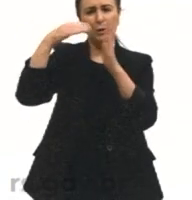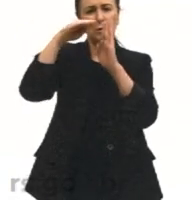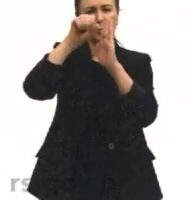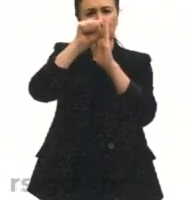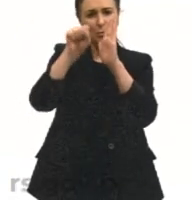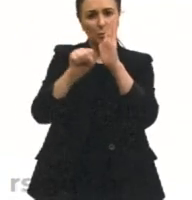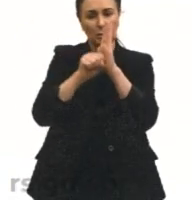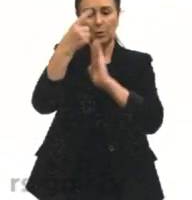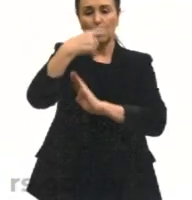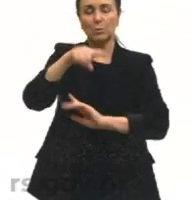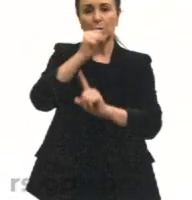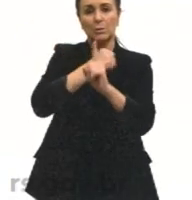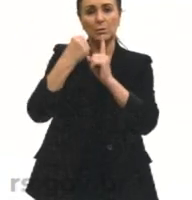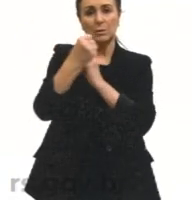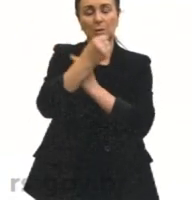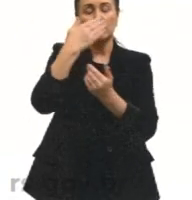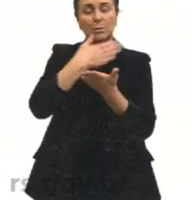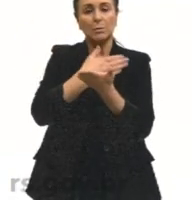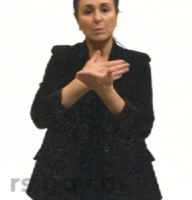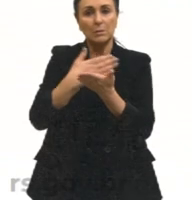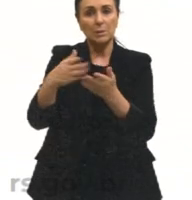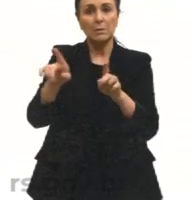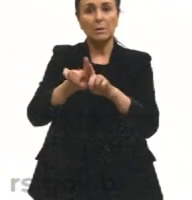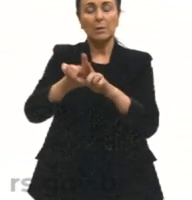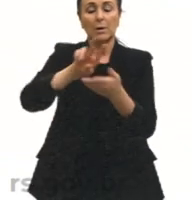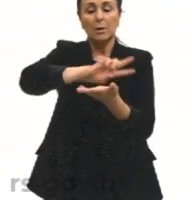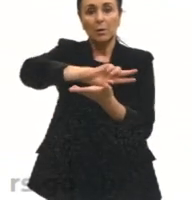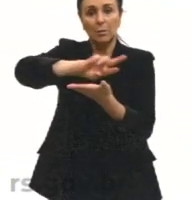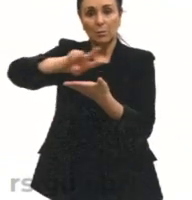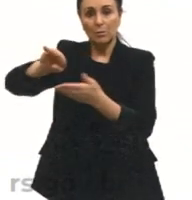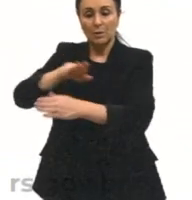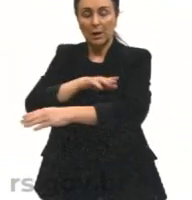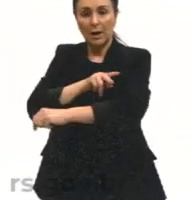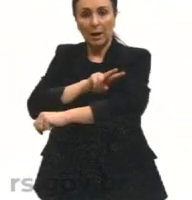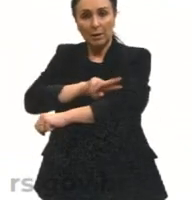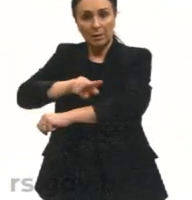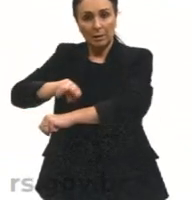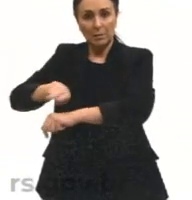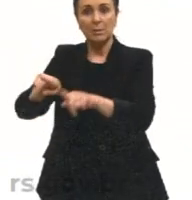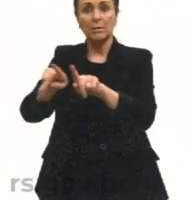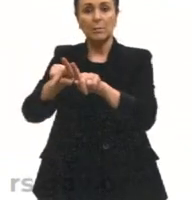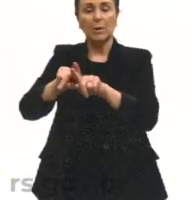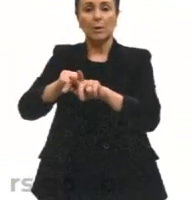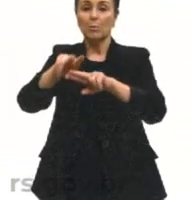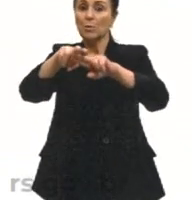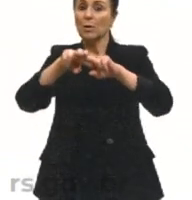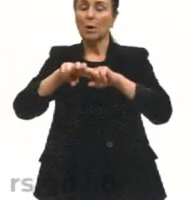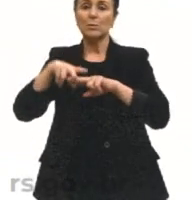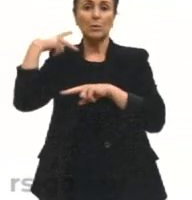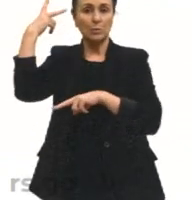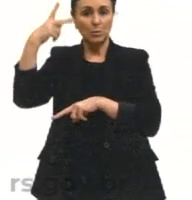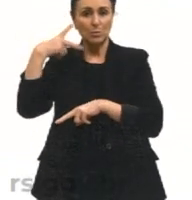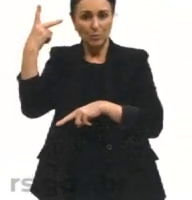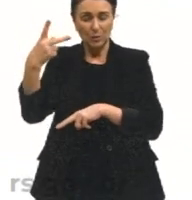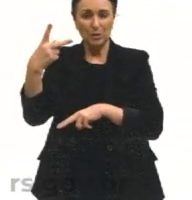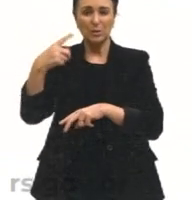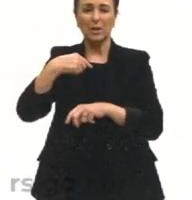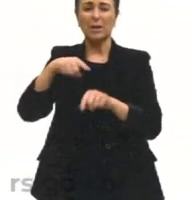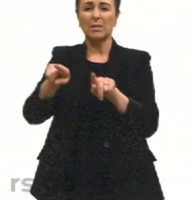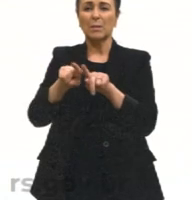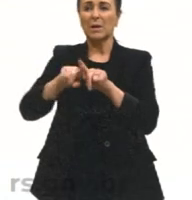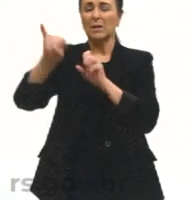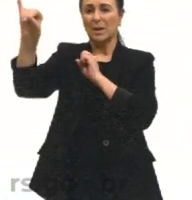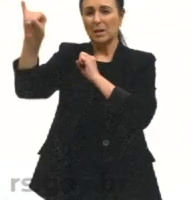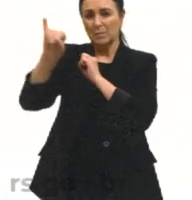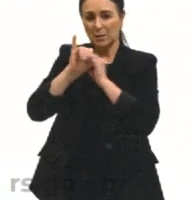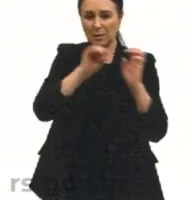sociedades se tornaram multiétnicas mais rapidamente como resultado de políticas incentivando a migração ou por